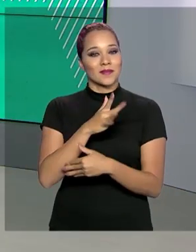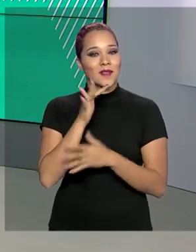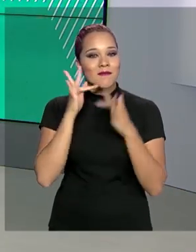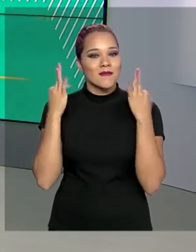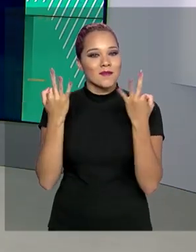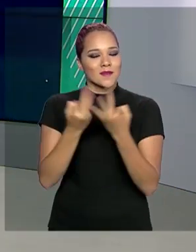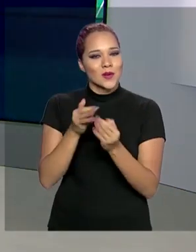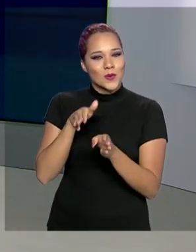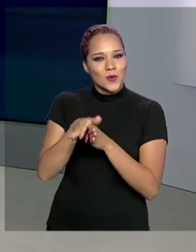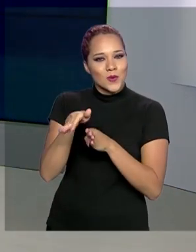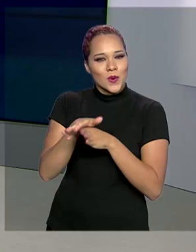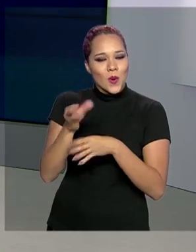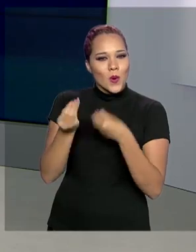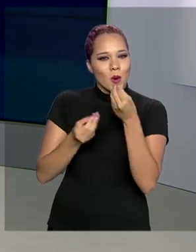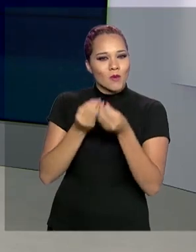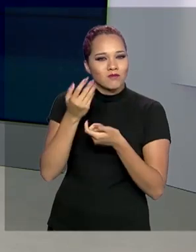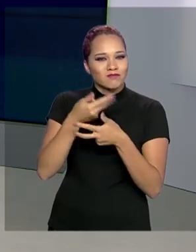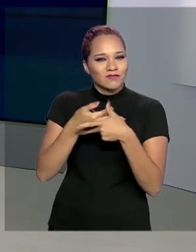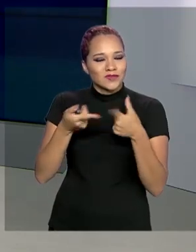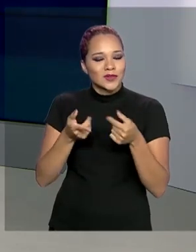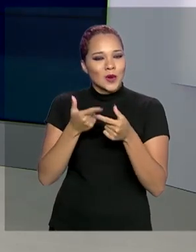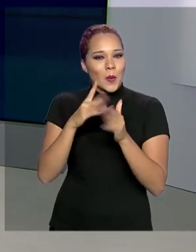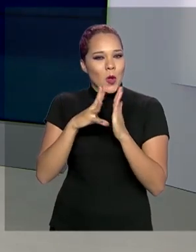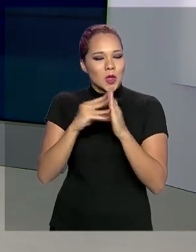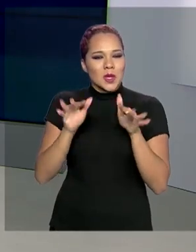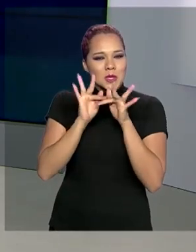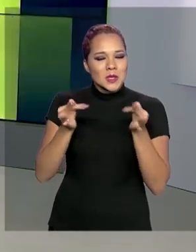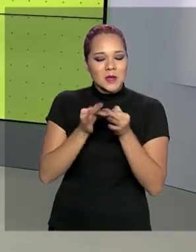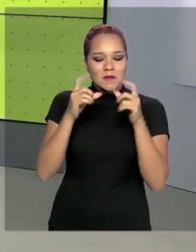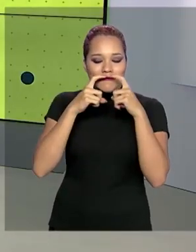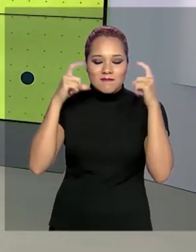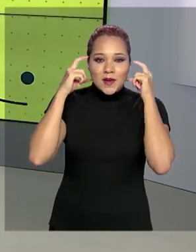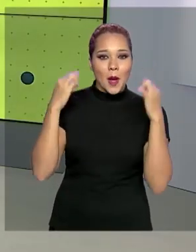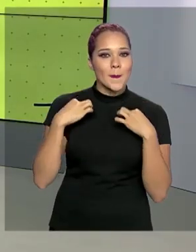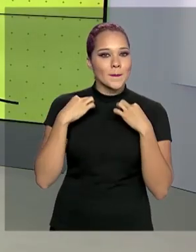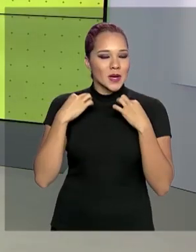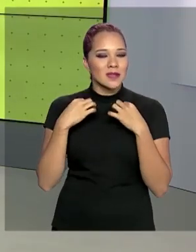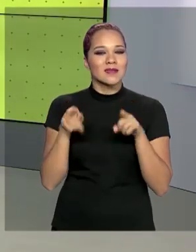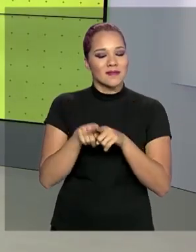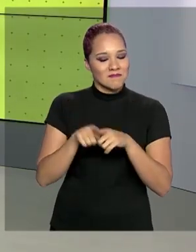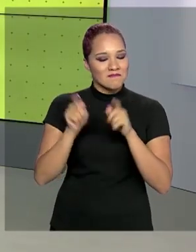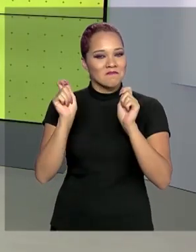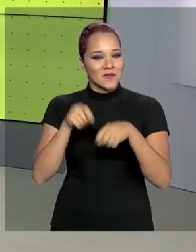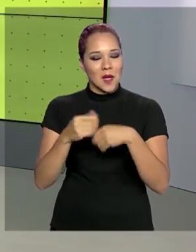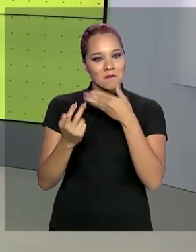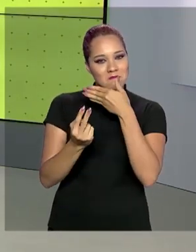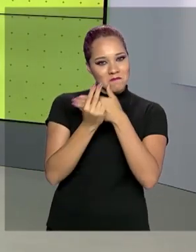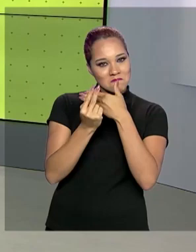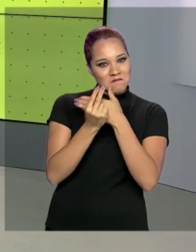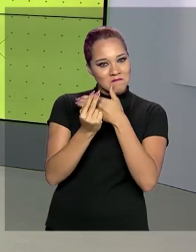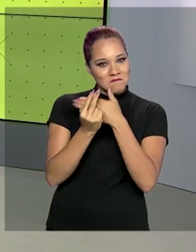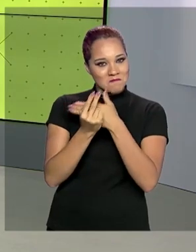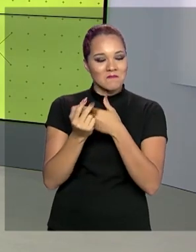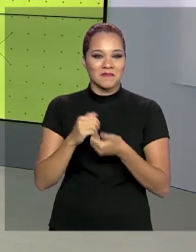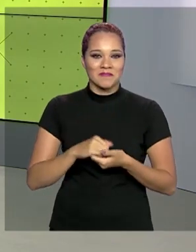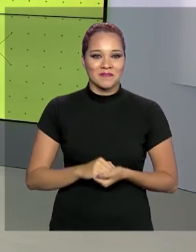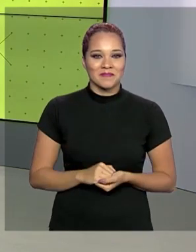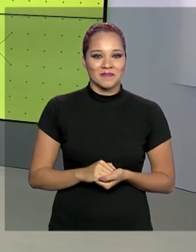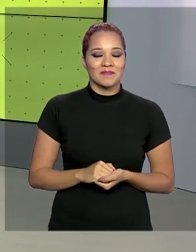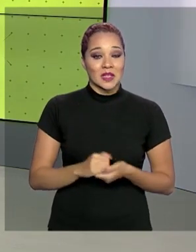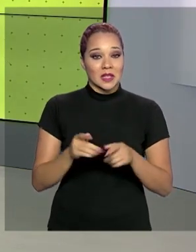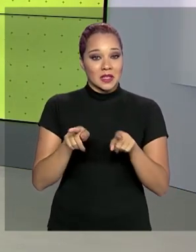orientando a produção de modelos simples de máscaras de pano, que também funcionam como barreiras à propagação da doença.